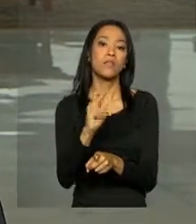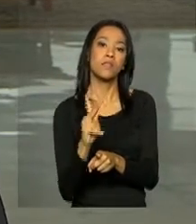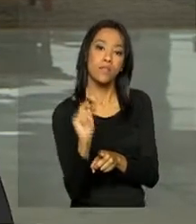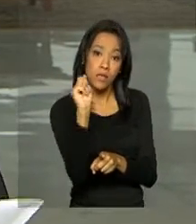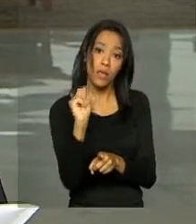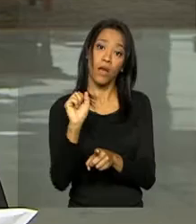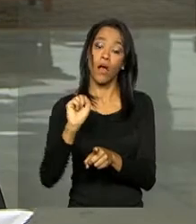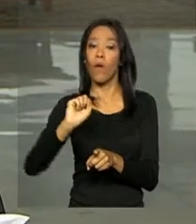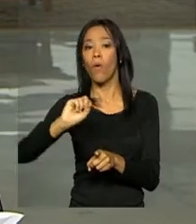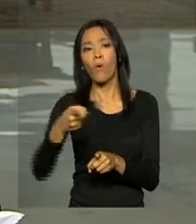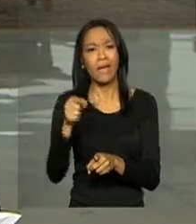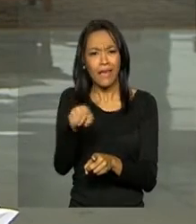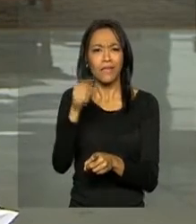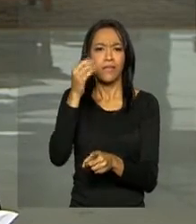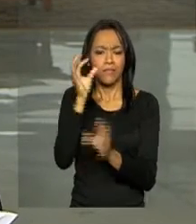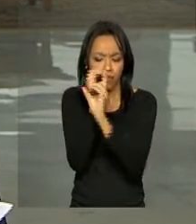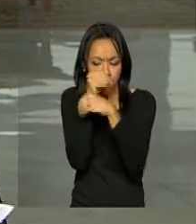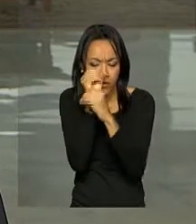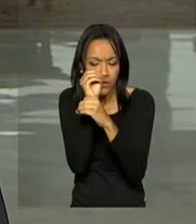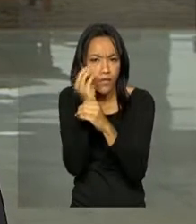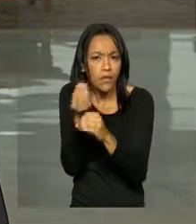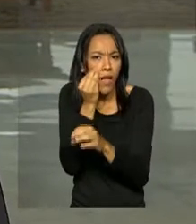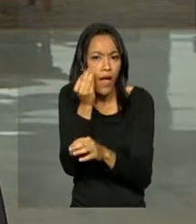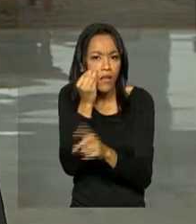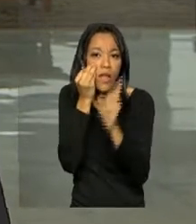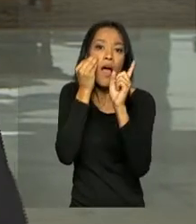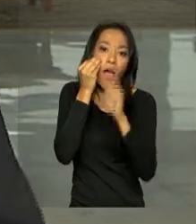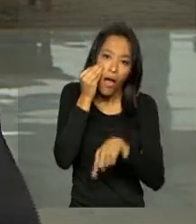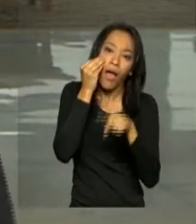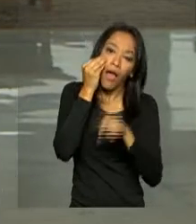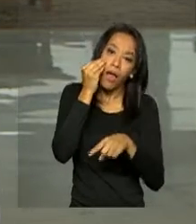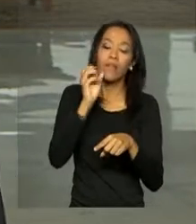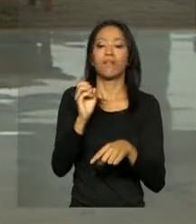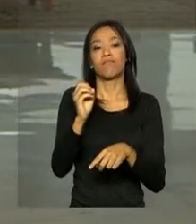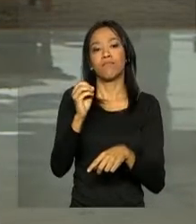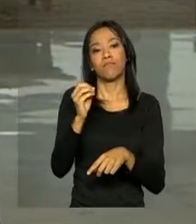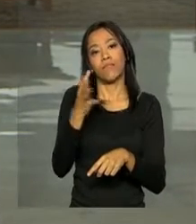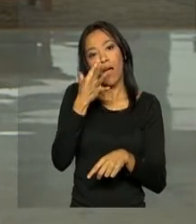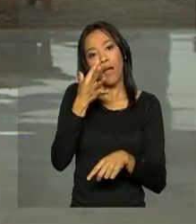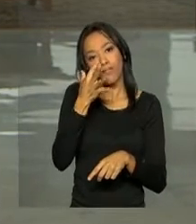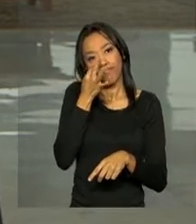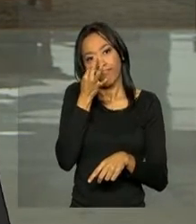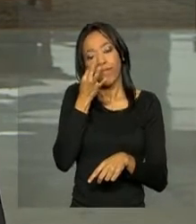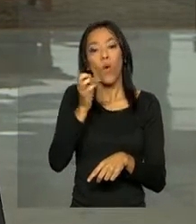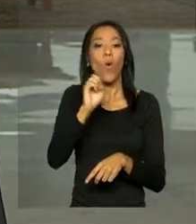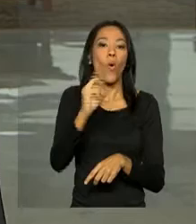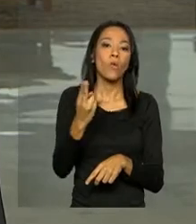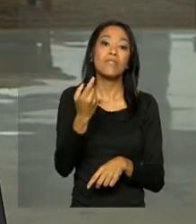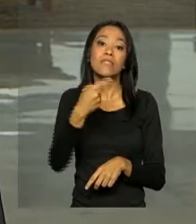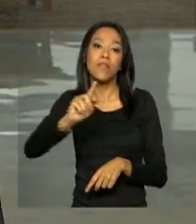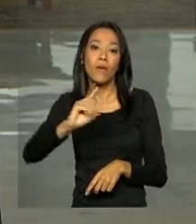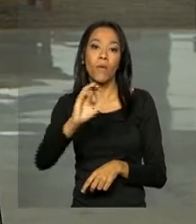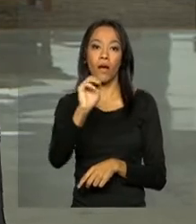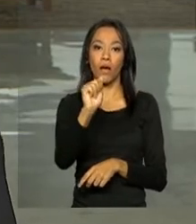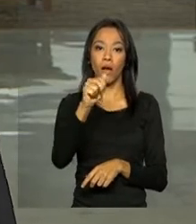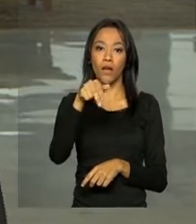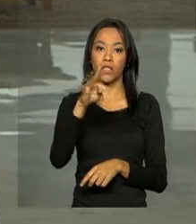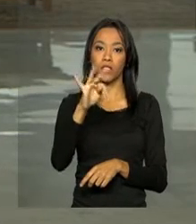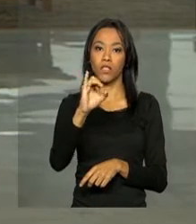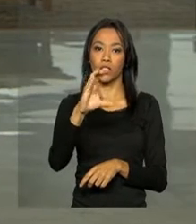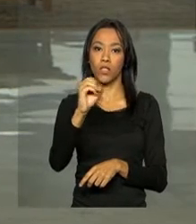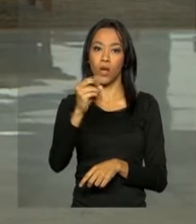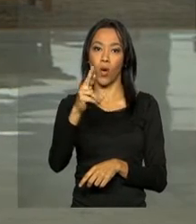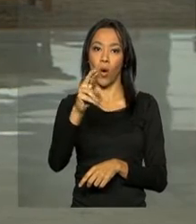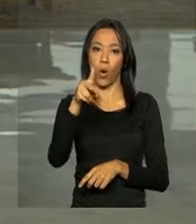vírus, já que esse teste é feito por meio da presença ou não dos anticorpos. E o resultado, Jaime, é quase